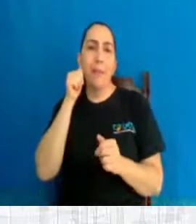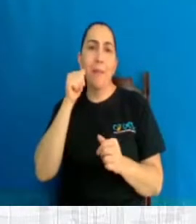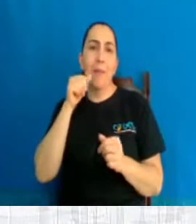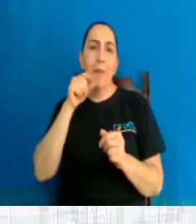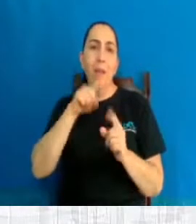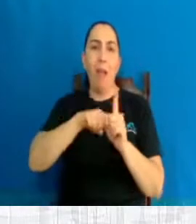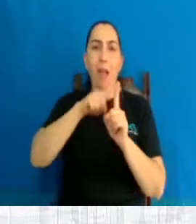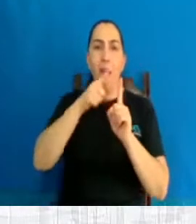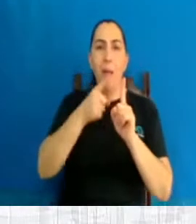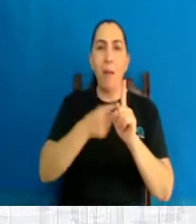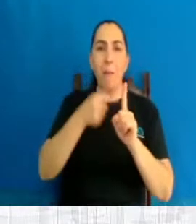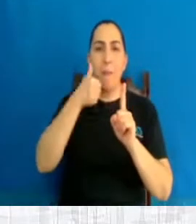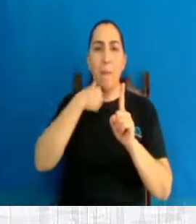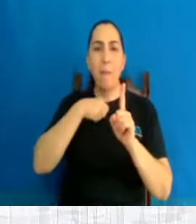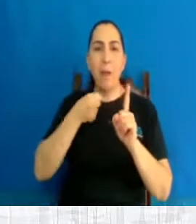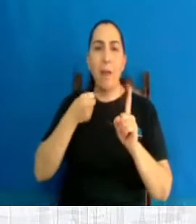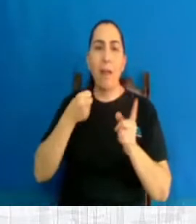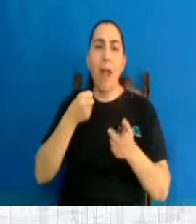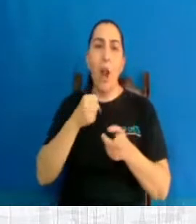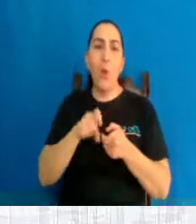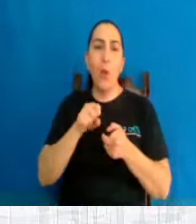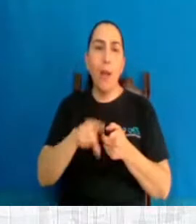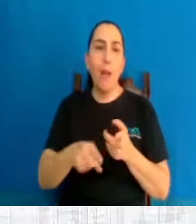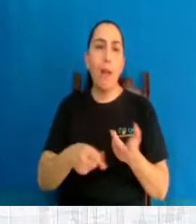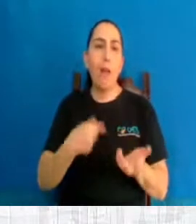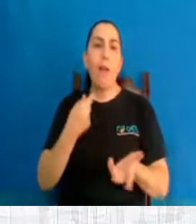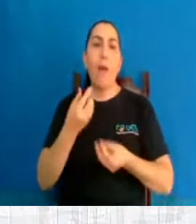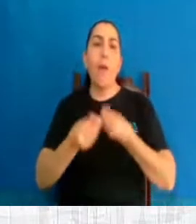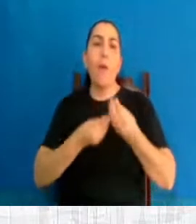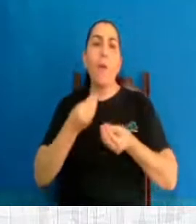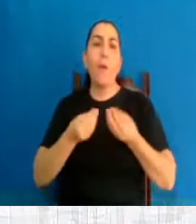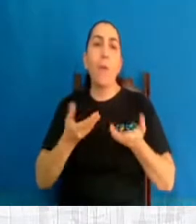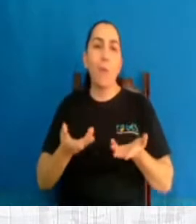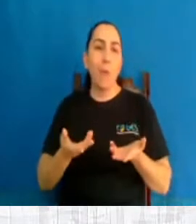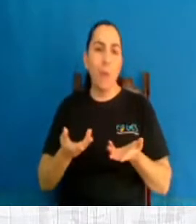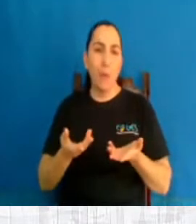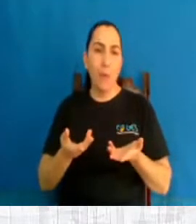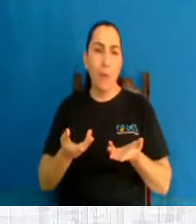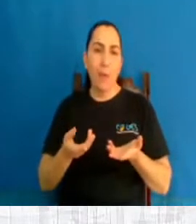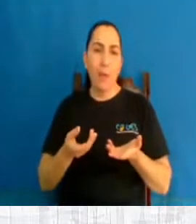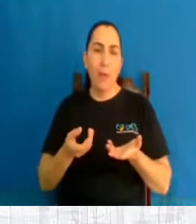toda, não é? Então, o bebê tem que disfarçar, ele tem que produzir